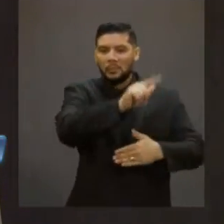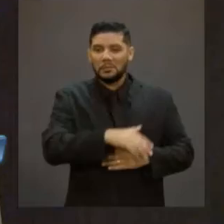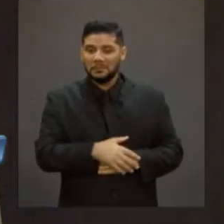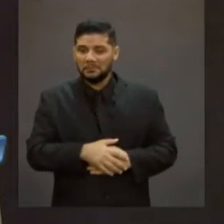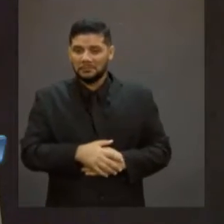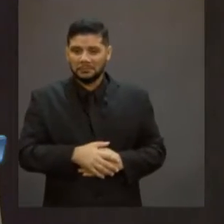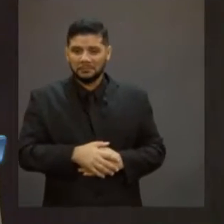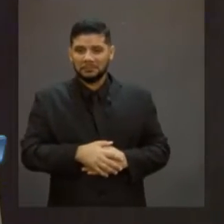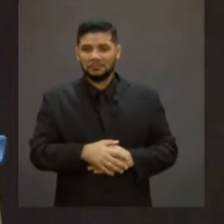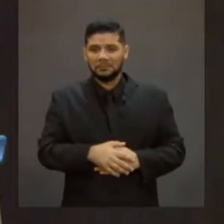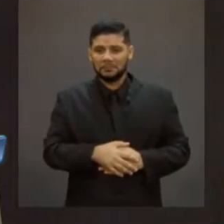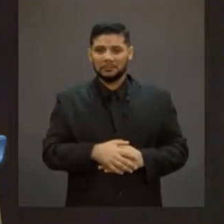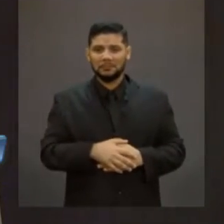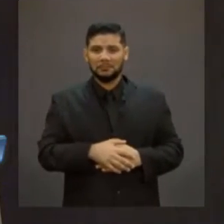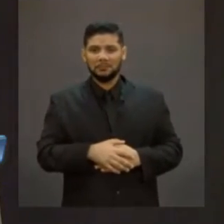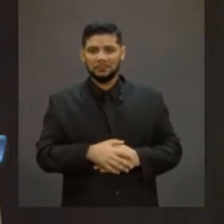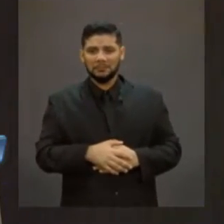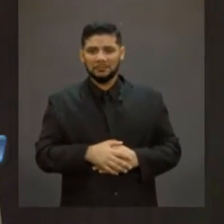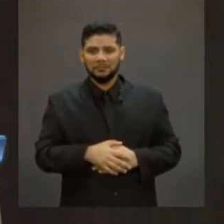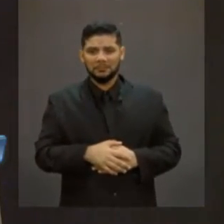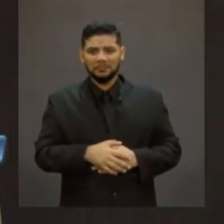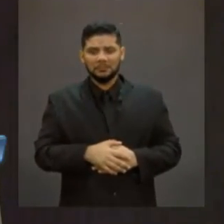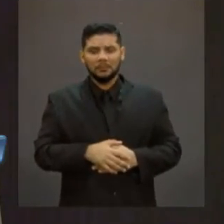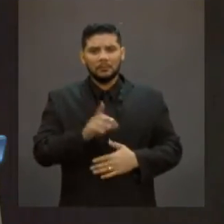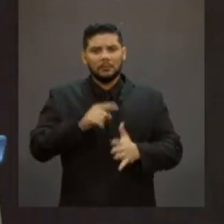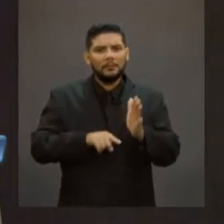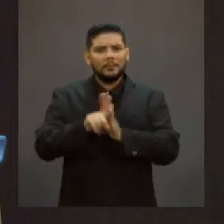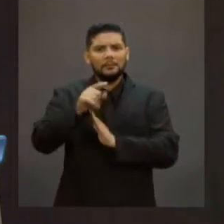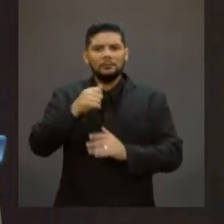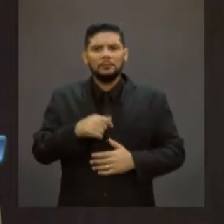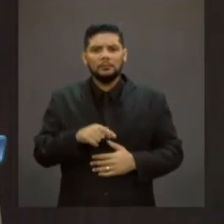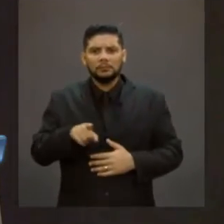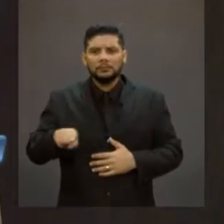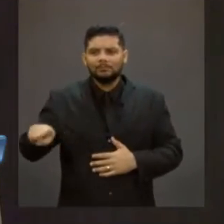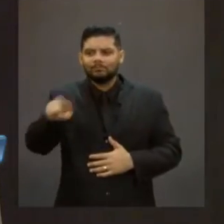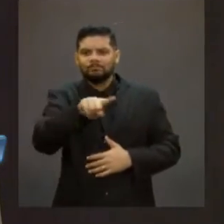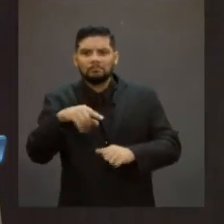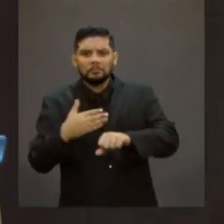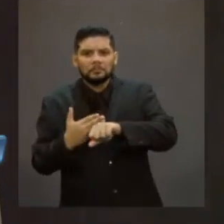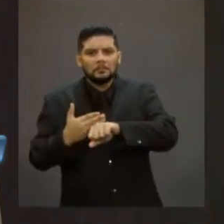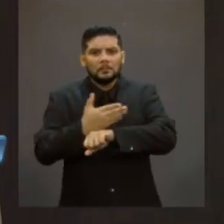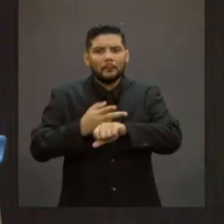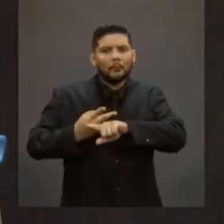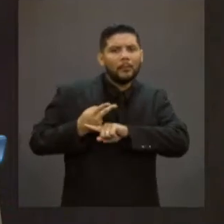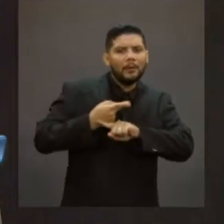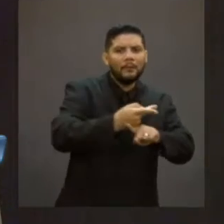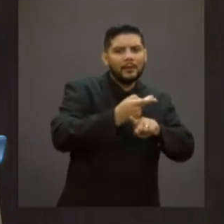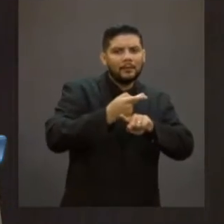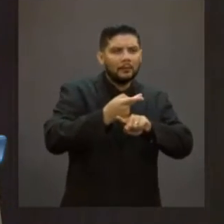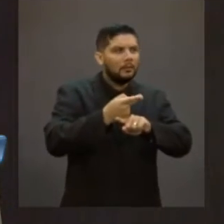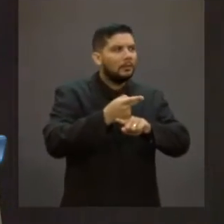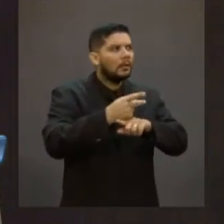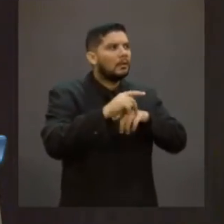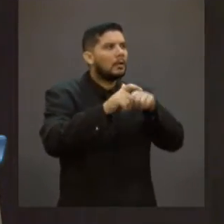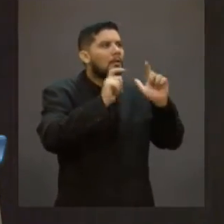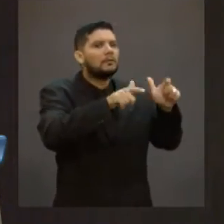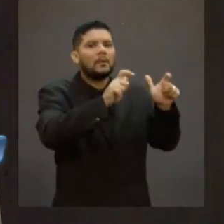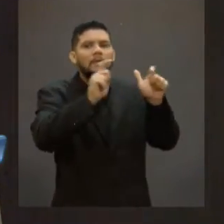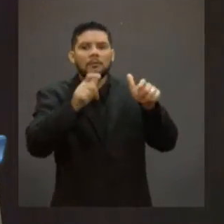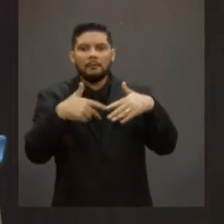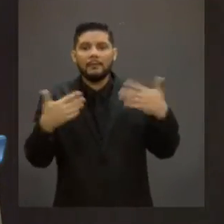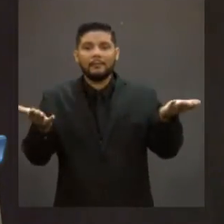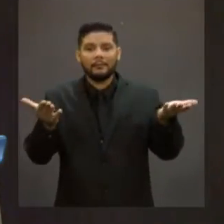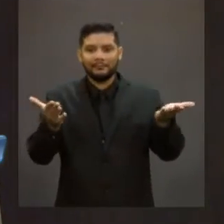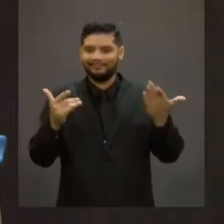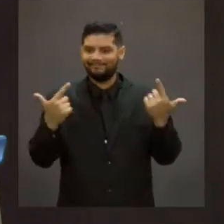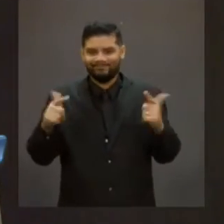ordem corporativa. A quem faltará o serviço? O serviço faltará ao mais pobre. O